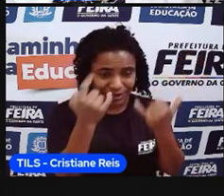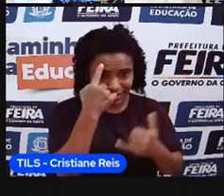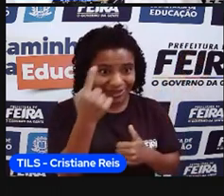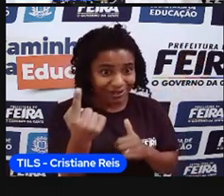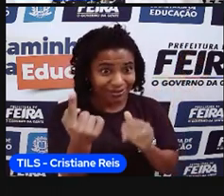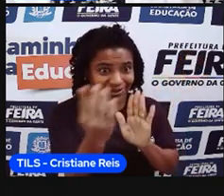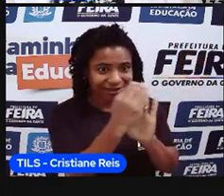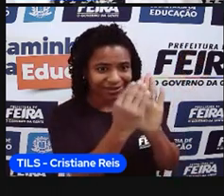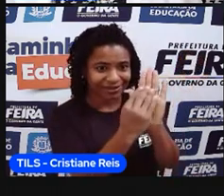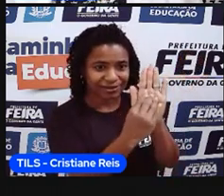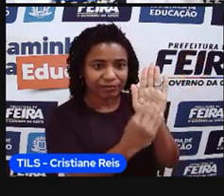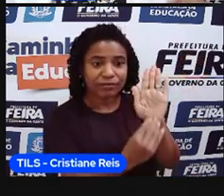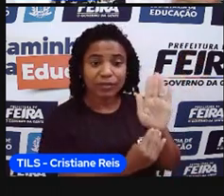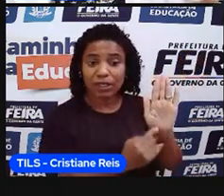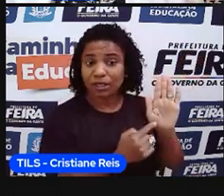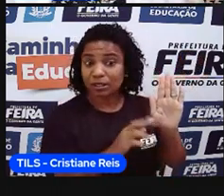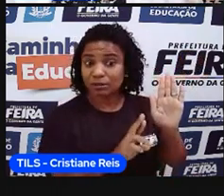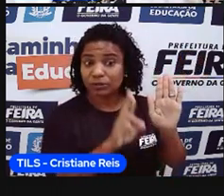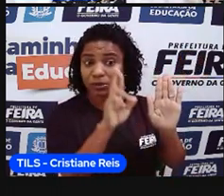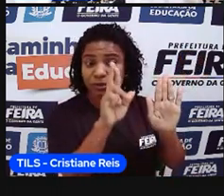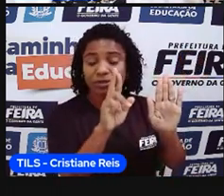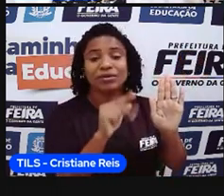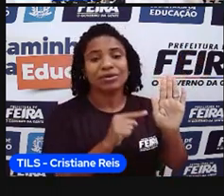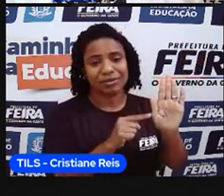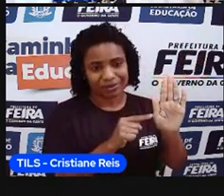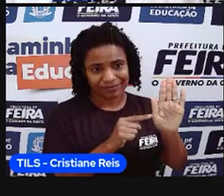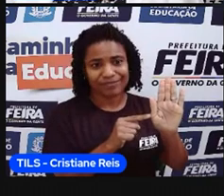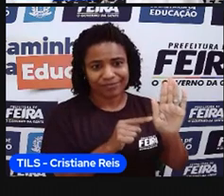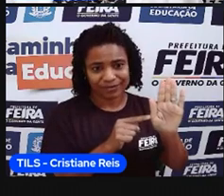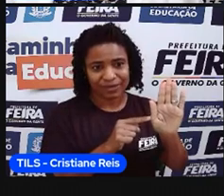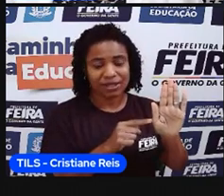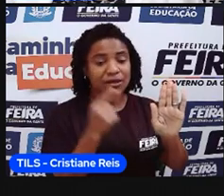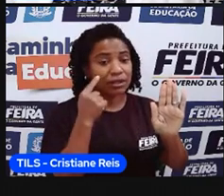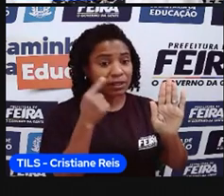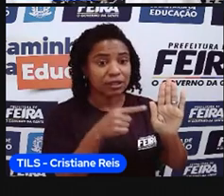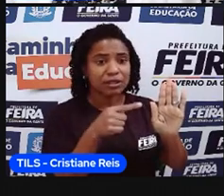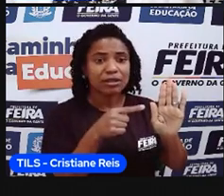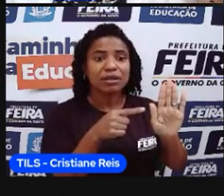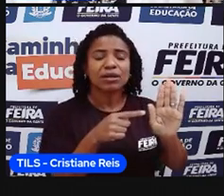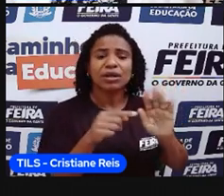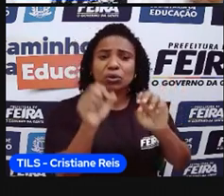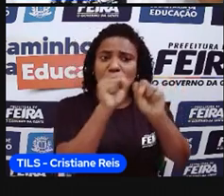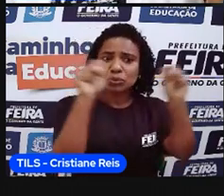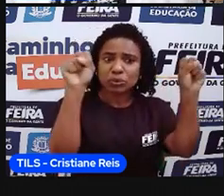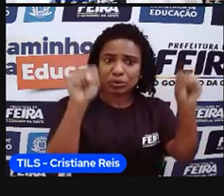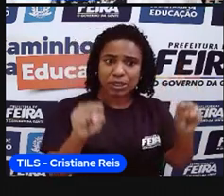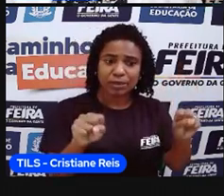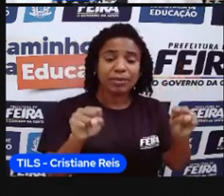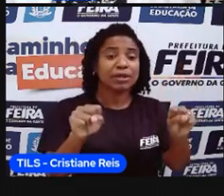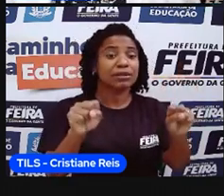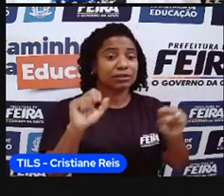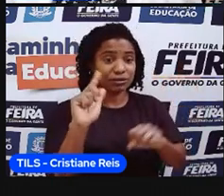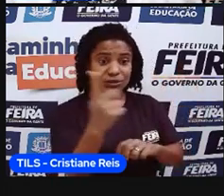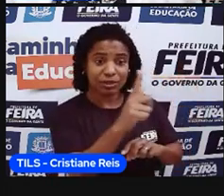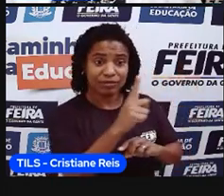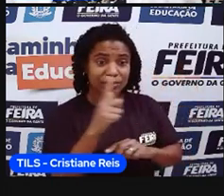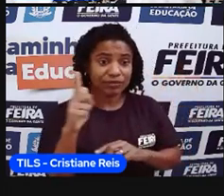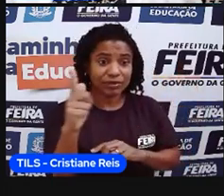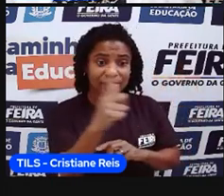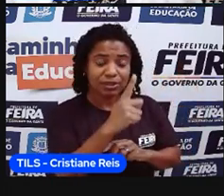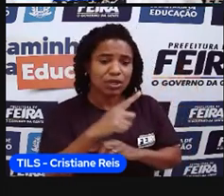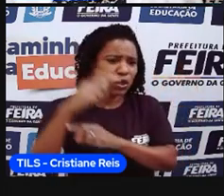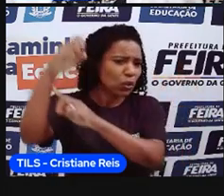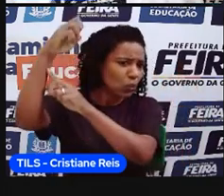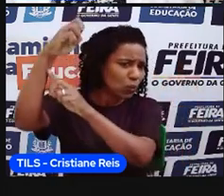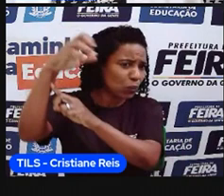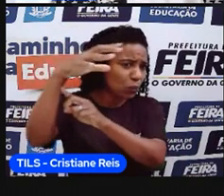informações. É que com o SIG, né? Que é o Sistema de Informação Geográfica e as imagens, né? Que se recebe dos